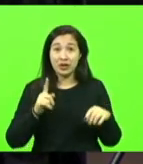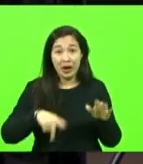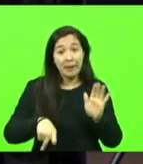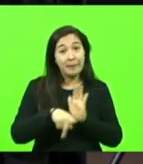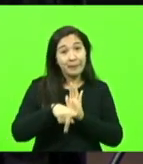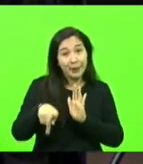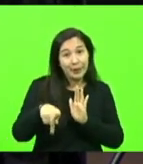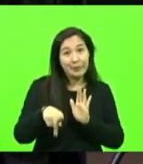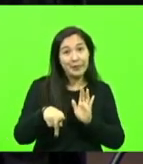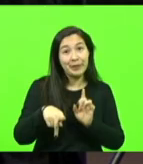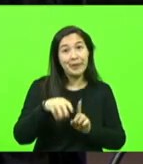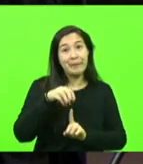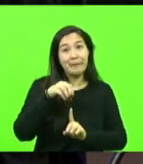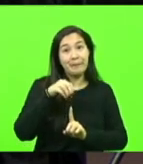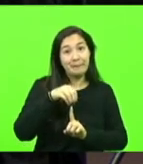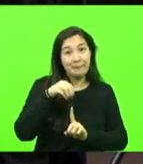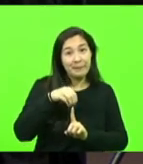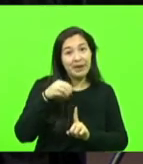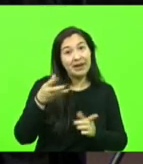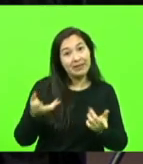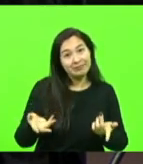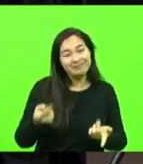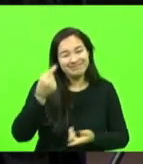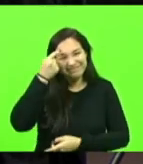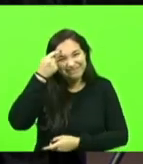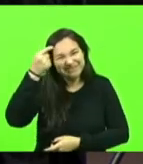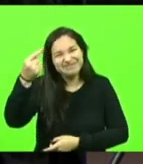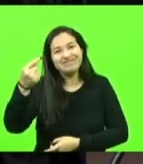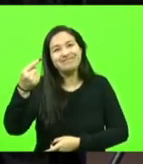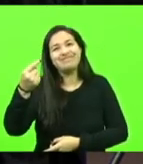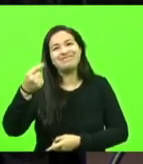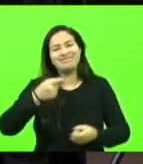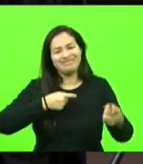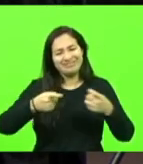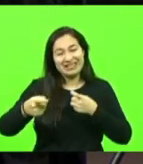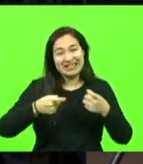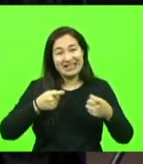não seria catarinense. E daí nós estamos lembrando essa guerra sangrenta que foi.